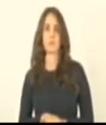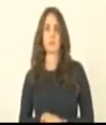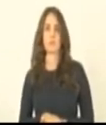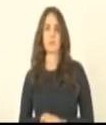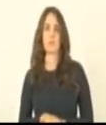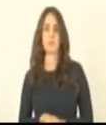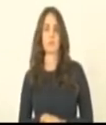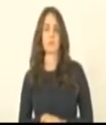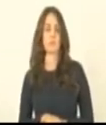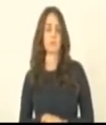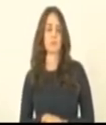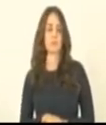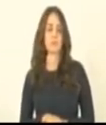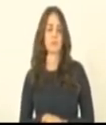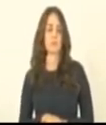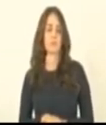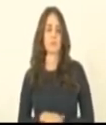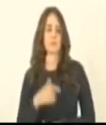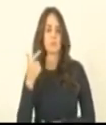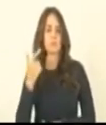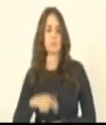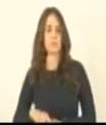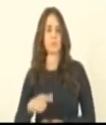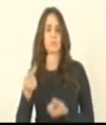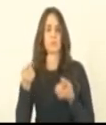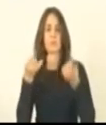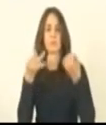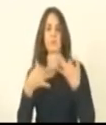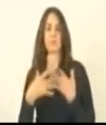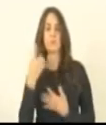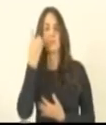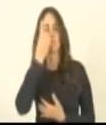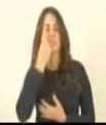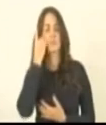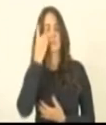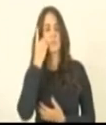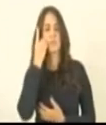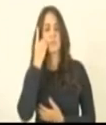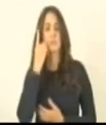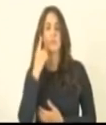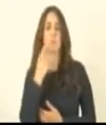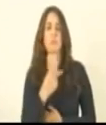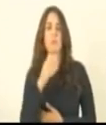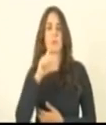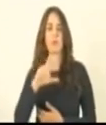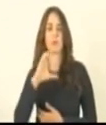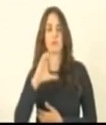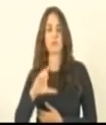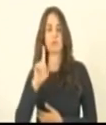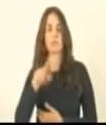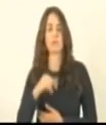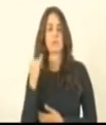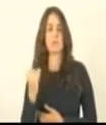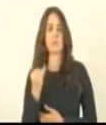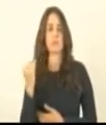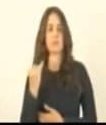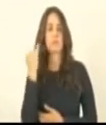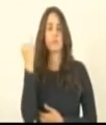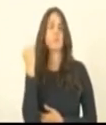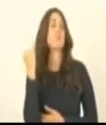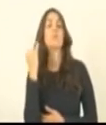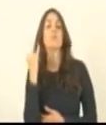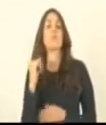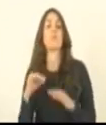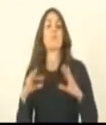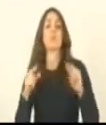Pela ordem, senhor presidente. Presidente, mais uma vez, só para esclarecer aos deputados, esse PLC é muito importante para todos